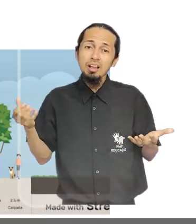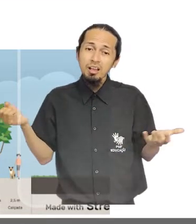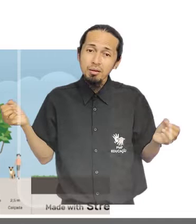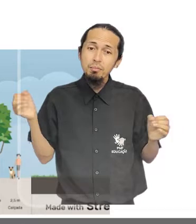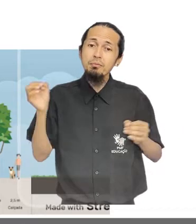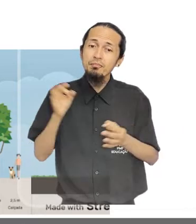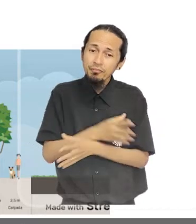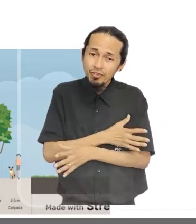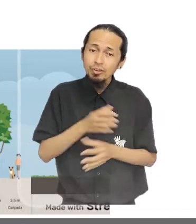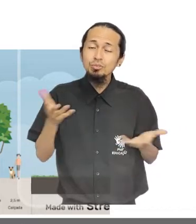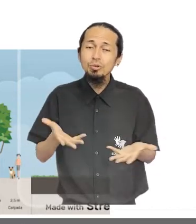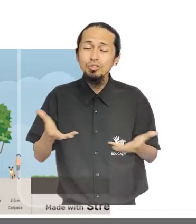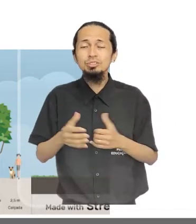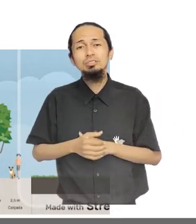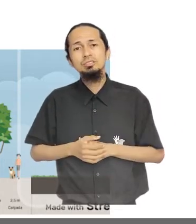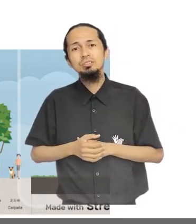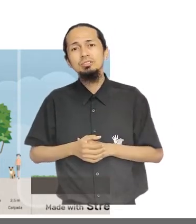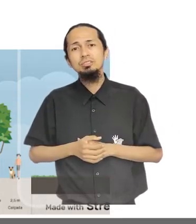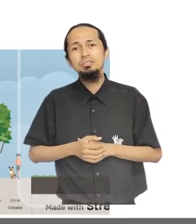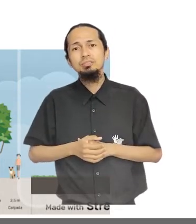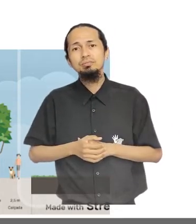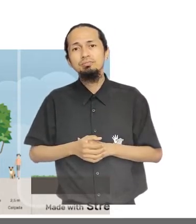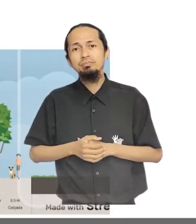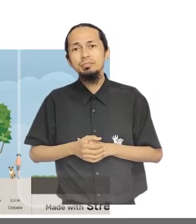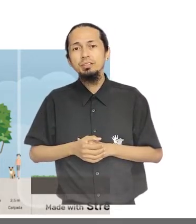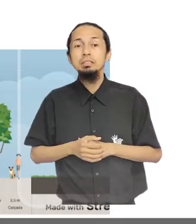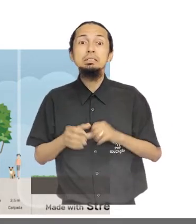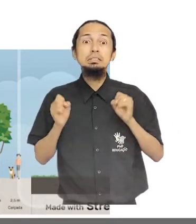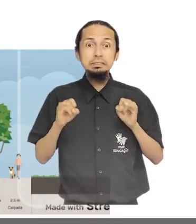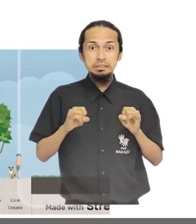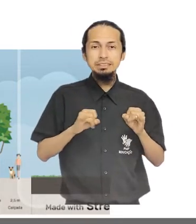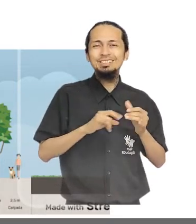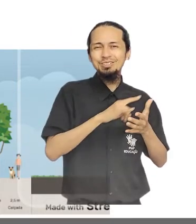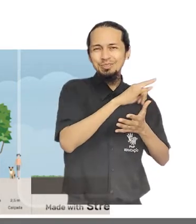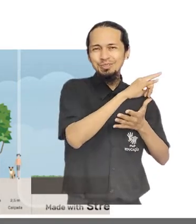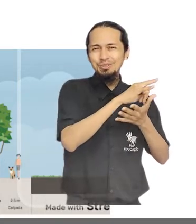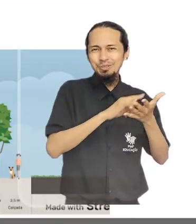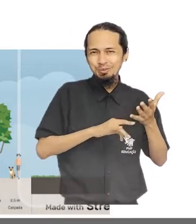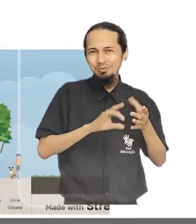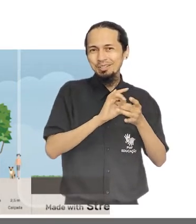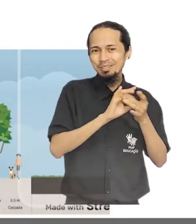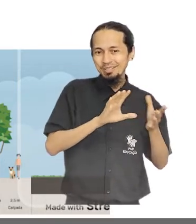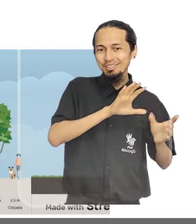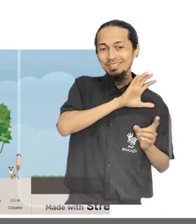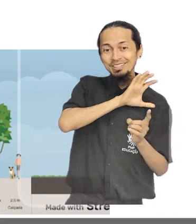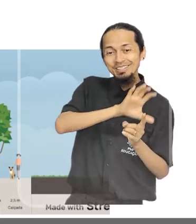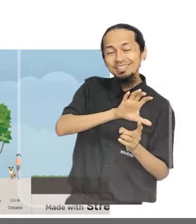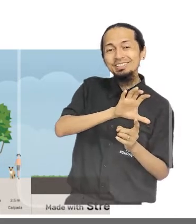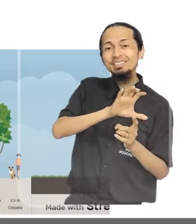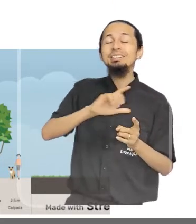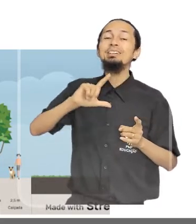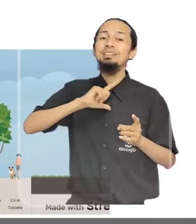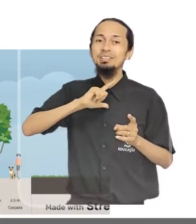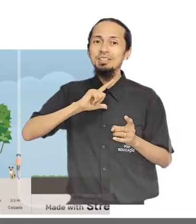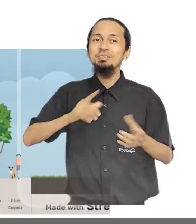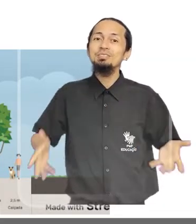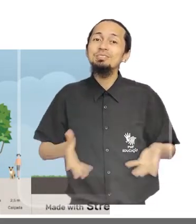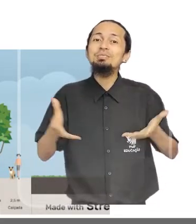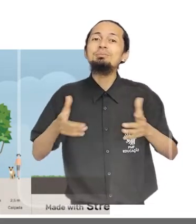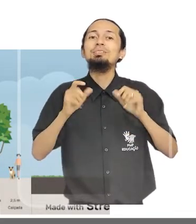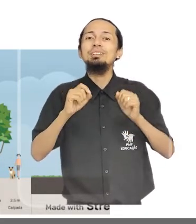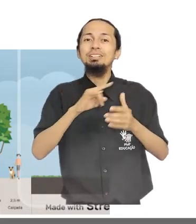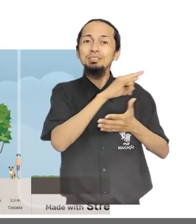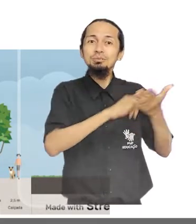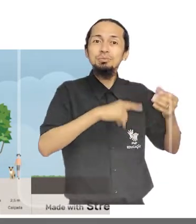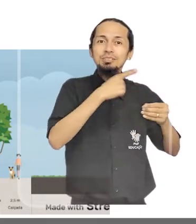executado. Com os incentivos como a outorga onerosa, haverá um estímulo para que o que o Plano Diretor